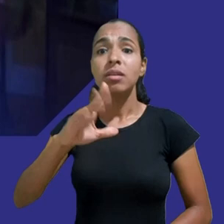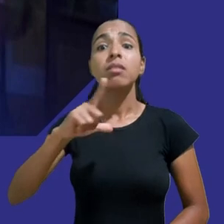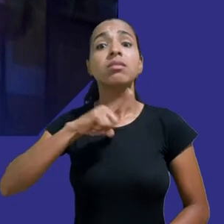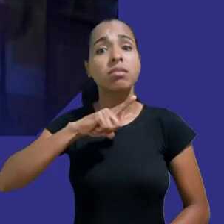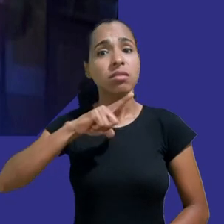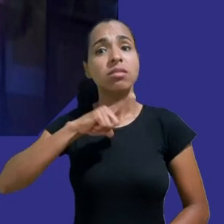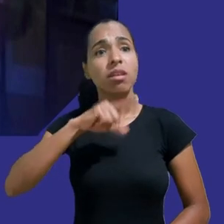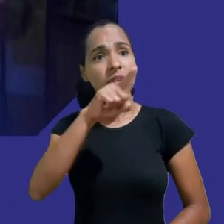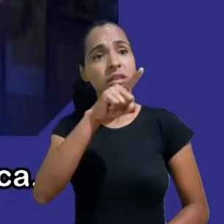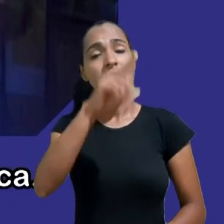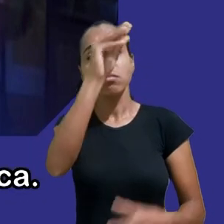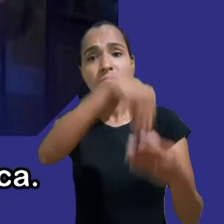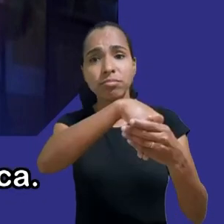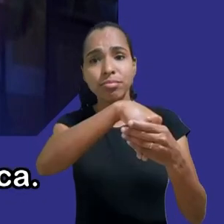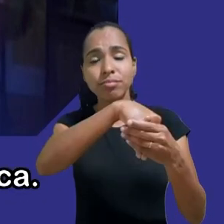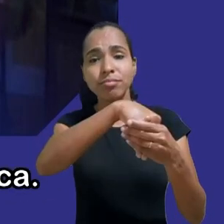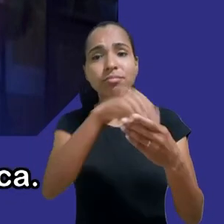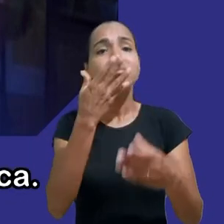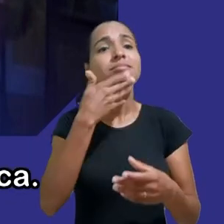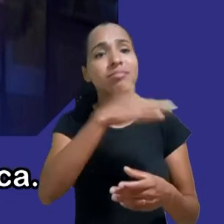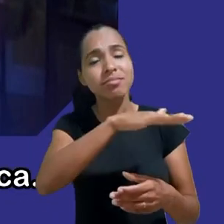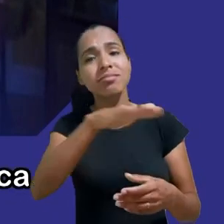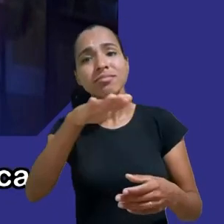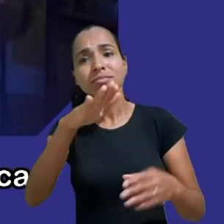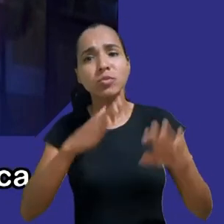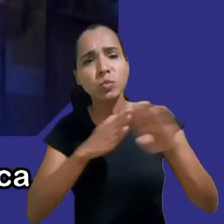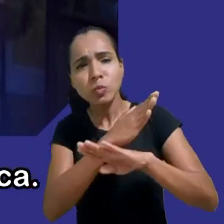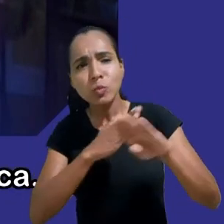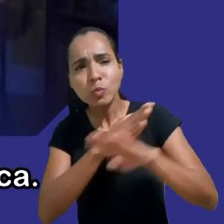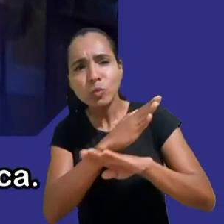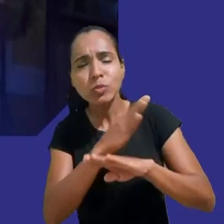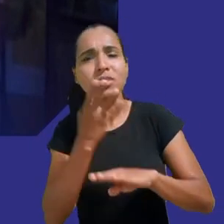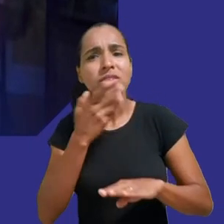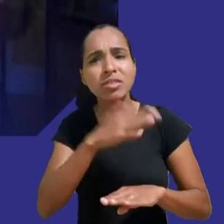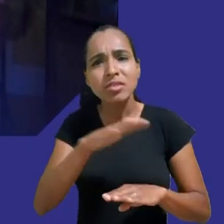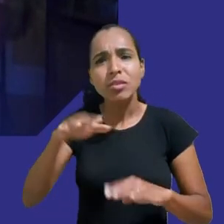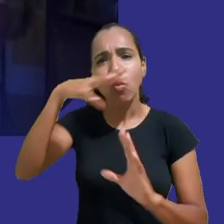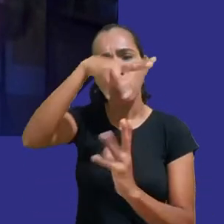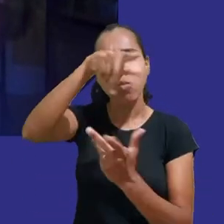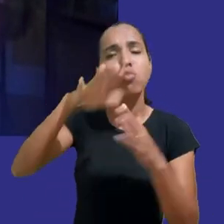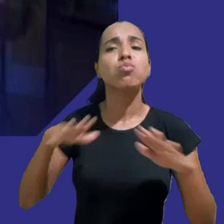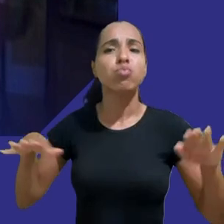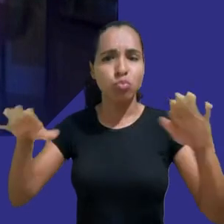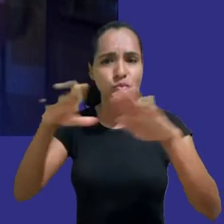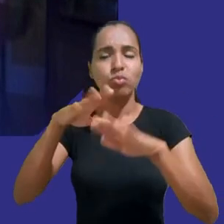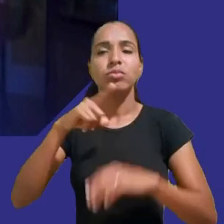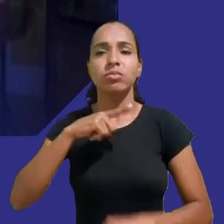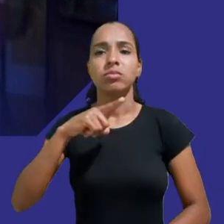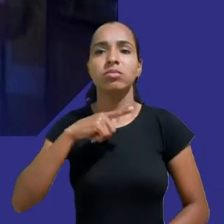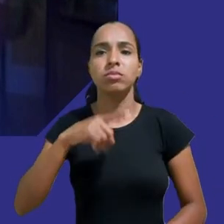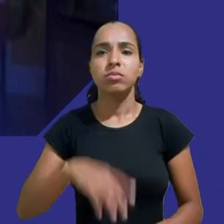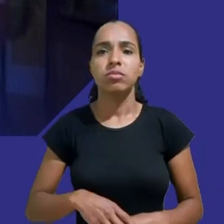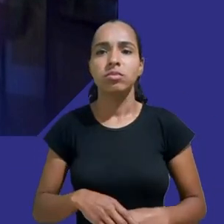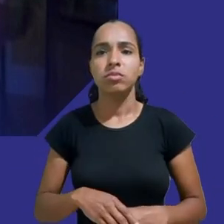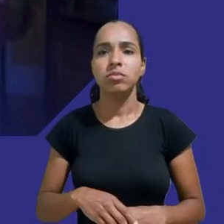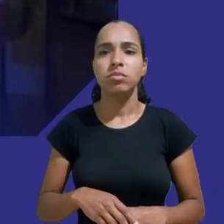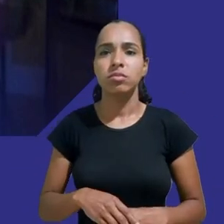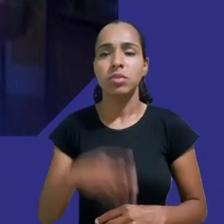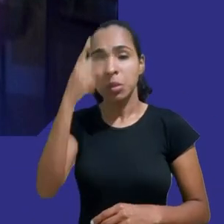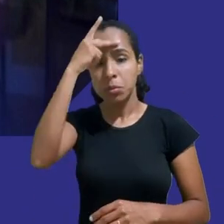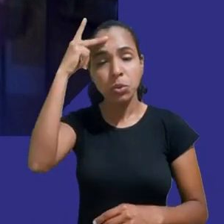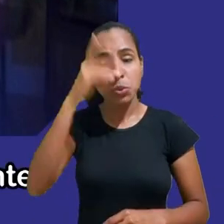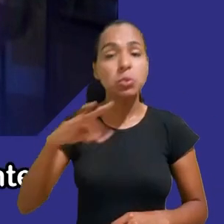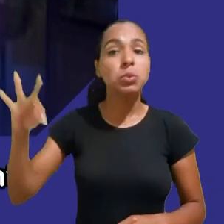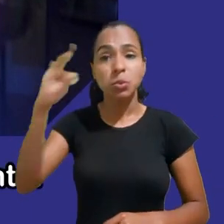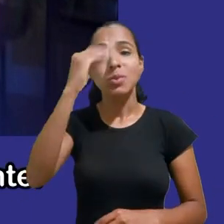ser o site mais acessado por crianças de todo o mundo na época Todo mundo sabe que crianças acessam o YouTube a não ser